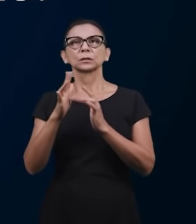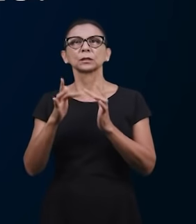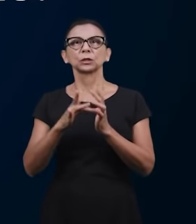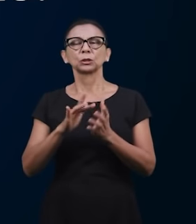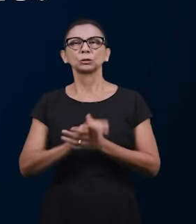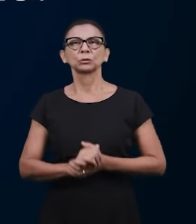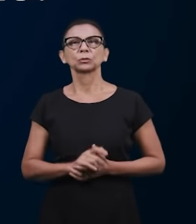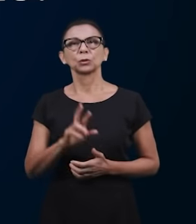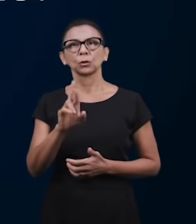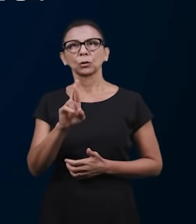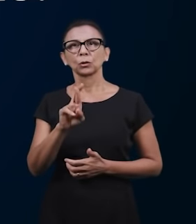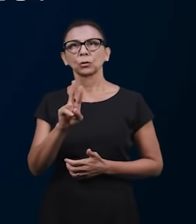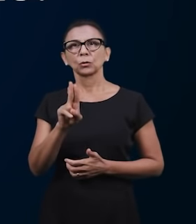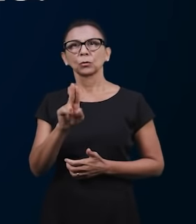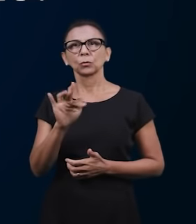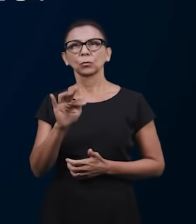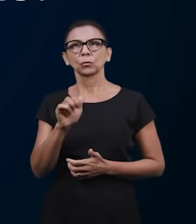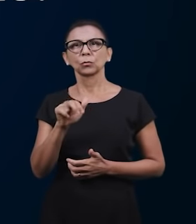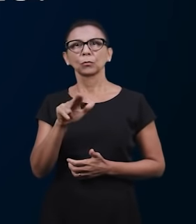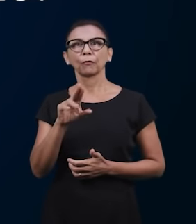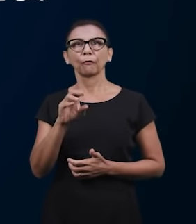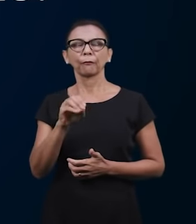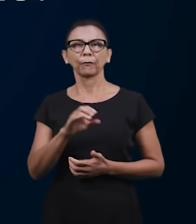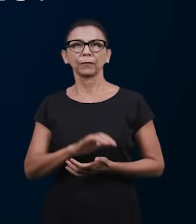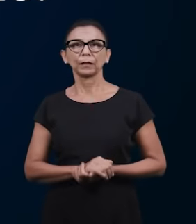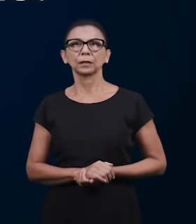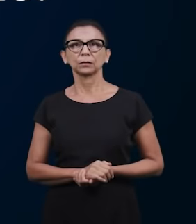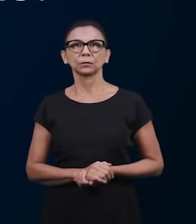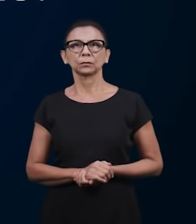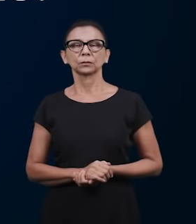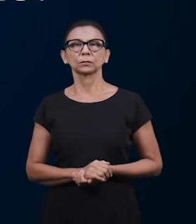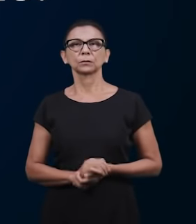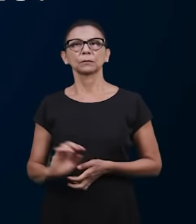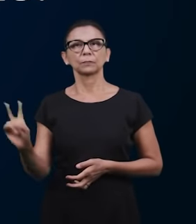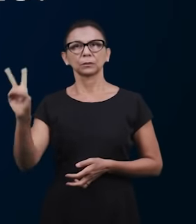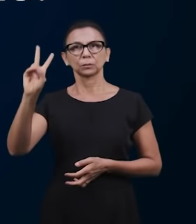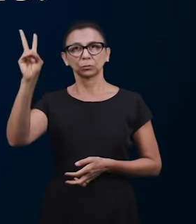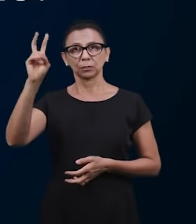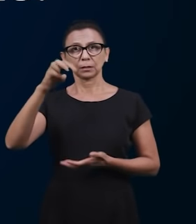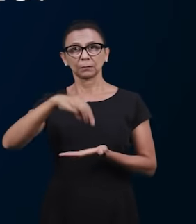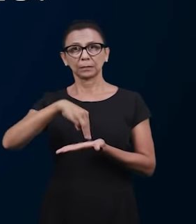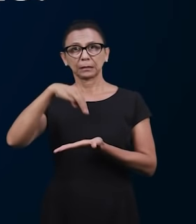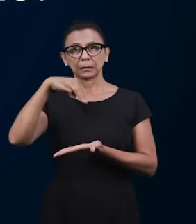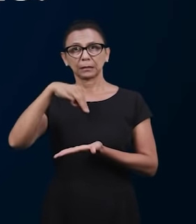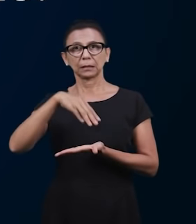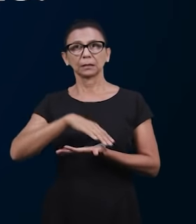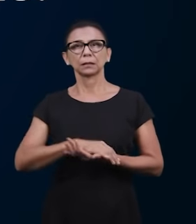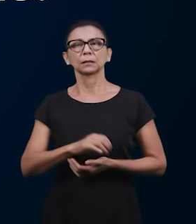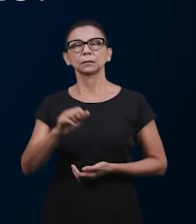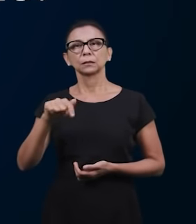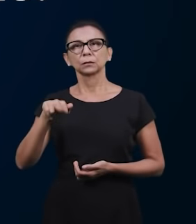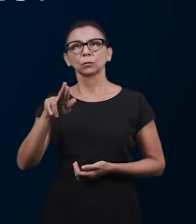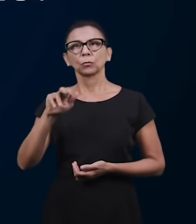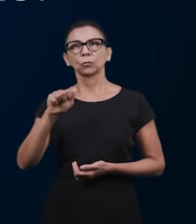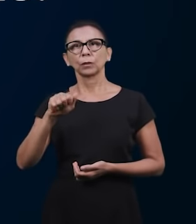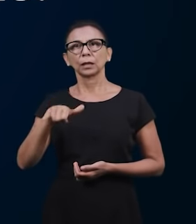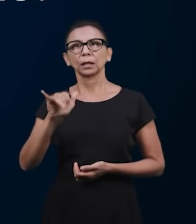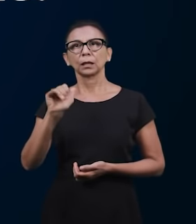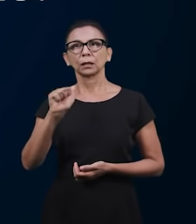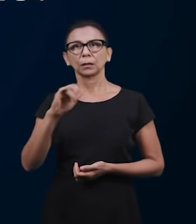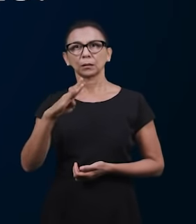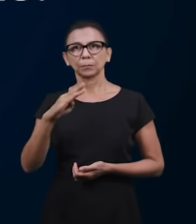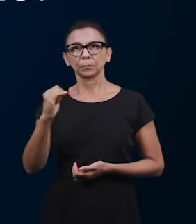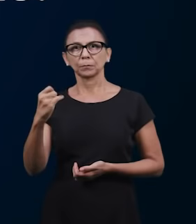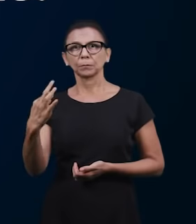Estamos aqui, pastor Rufino, de la ICM Venezuela, específicamente Guadabita,